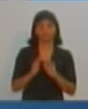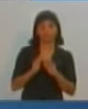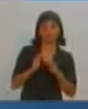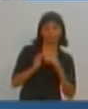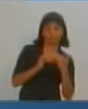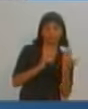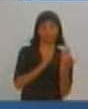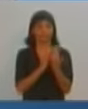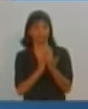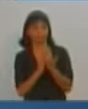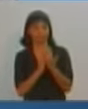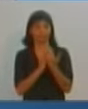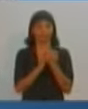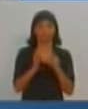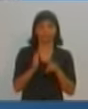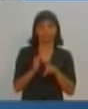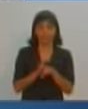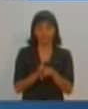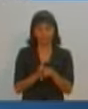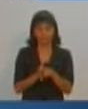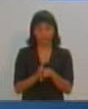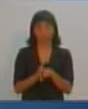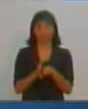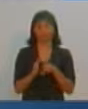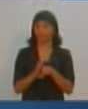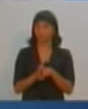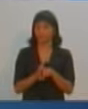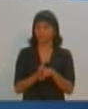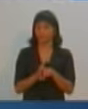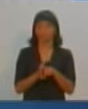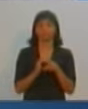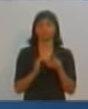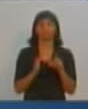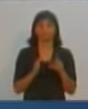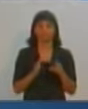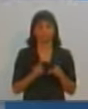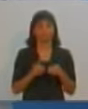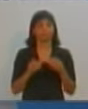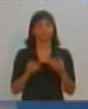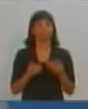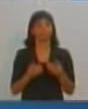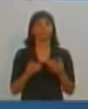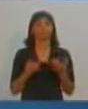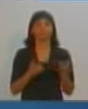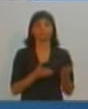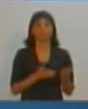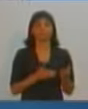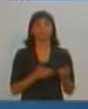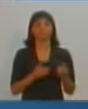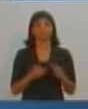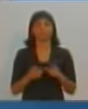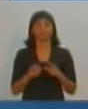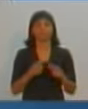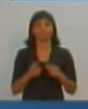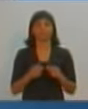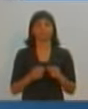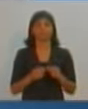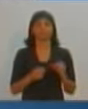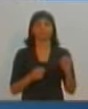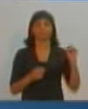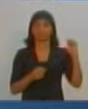atende somente o particular e quem tem um bom convênio.